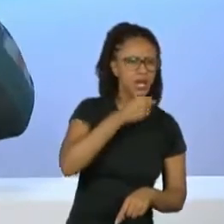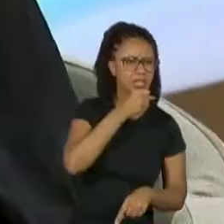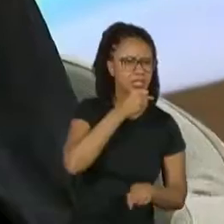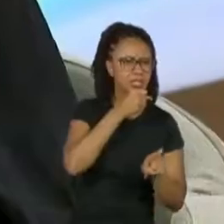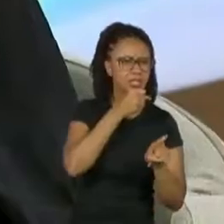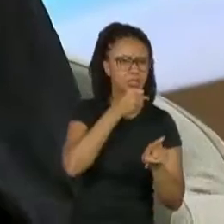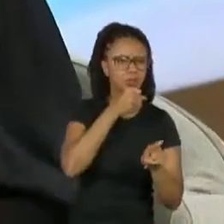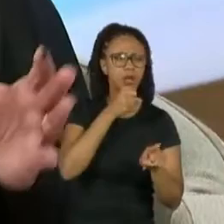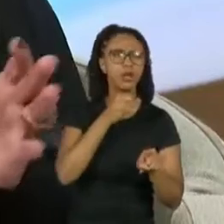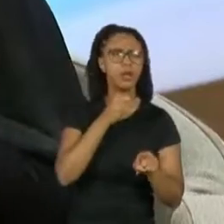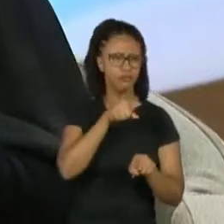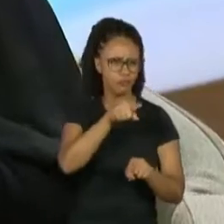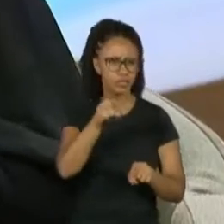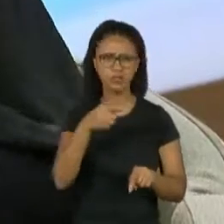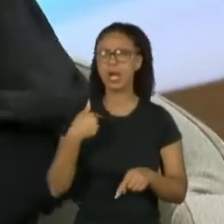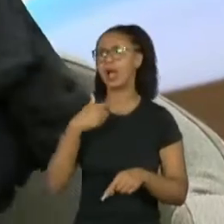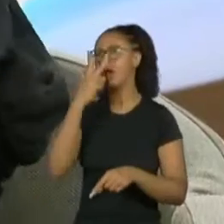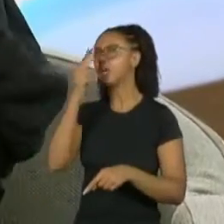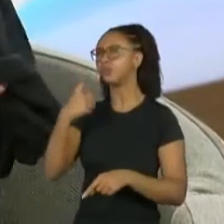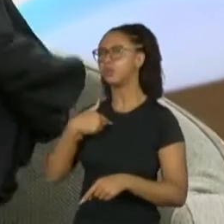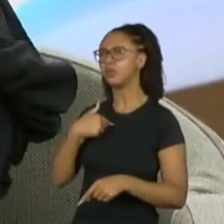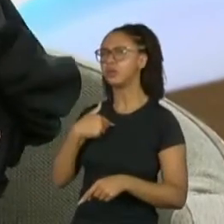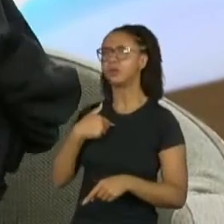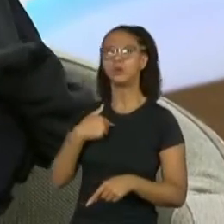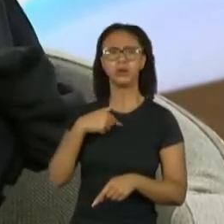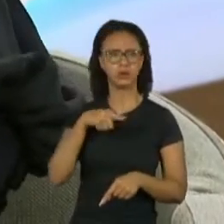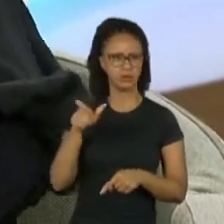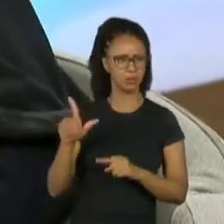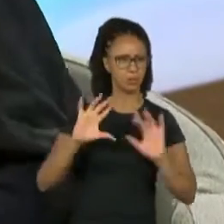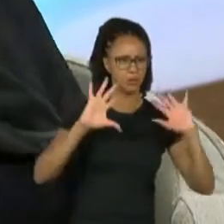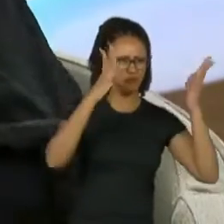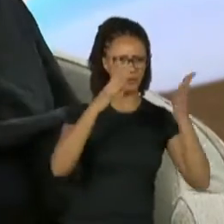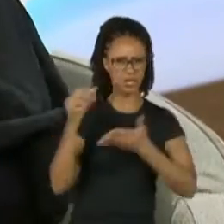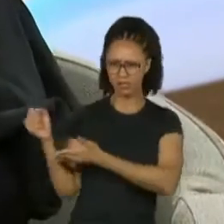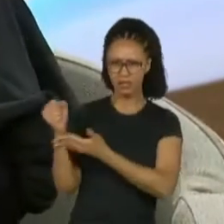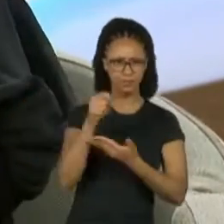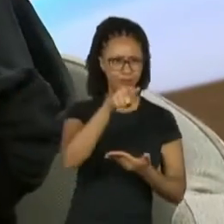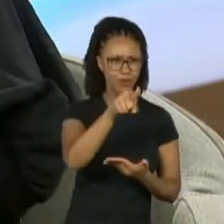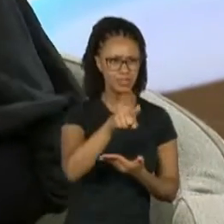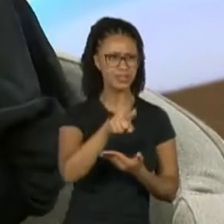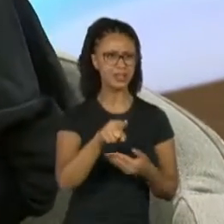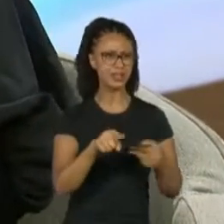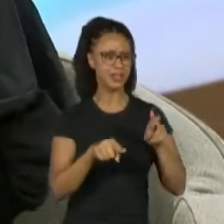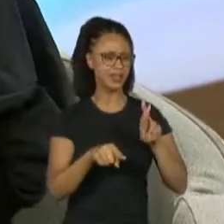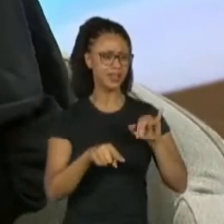fui eu. Acho que fui eu. Não sei. Te levaram numa festa pra apresentar a Rita Lee? Foi o seguinte.